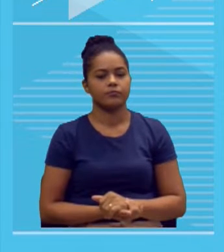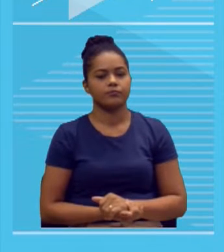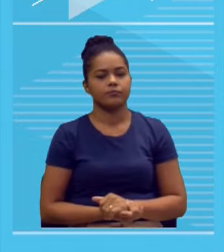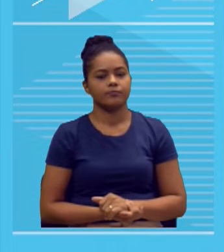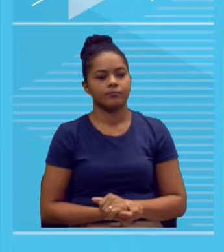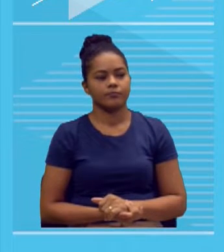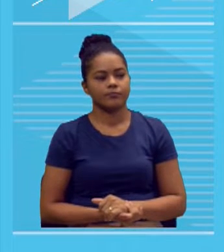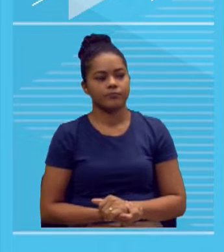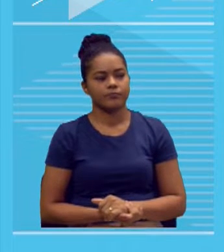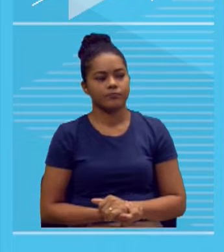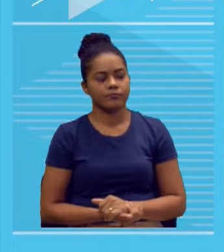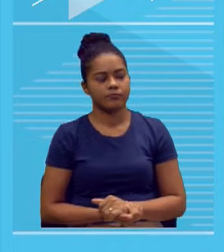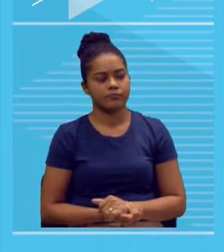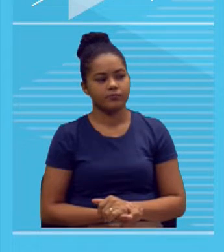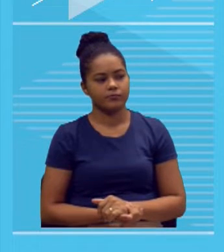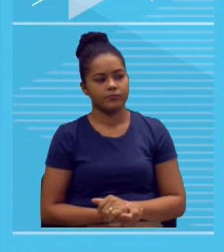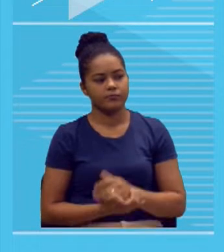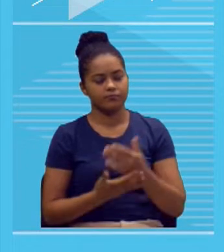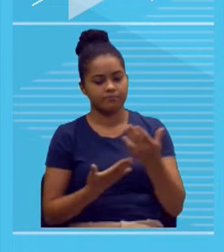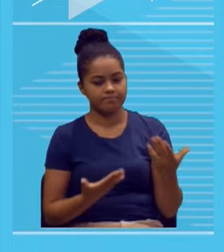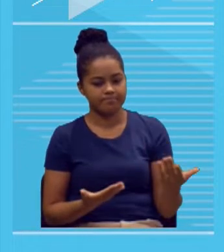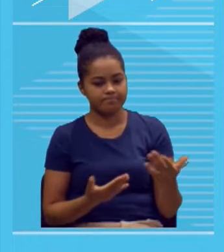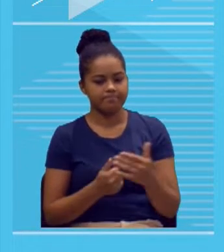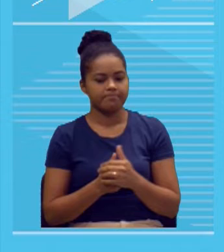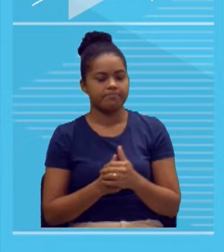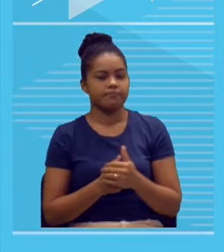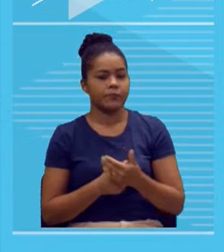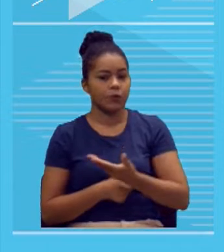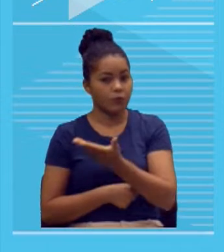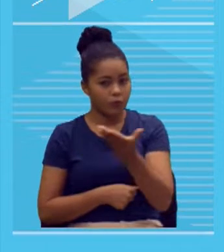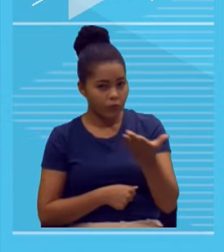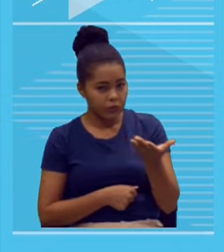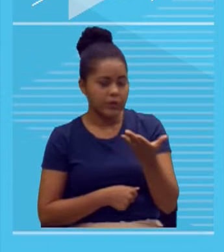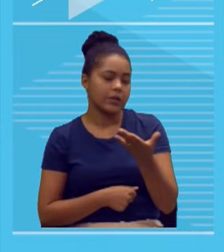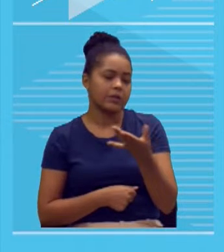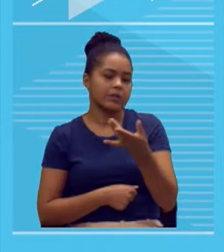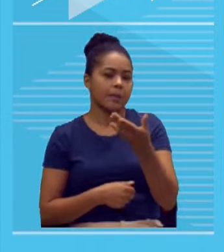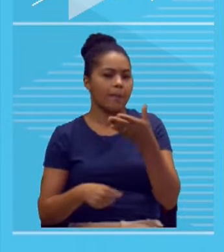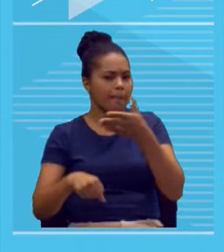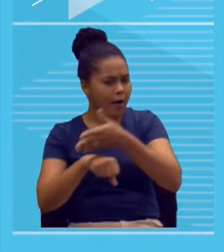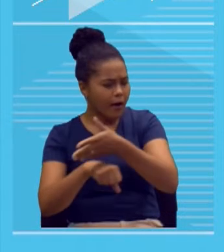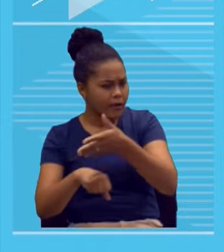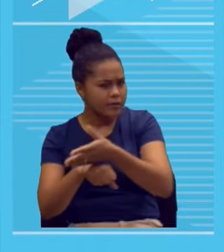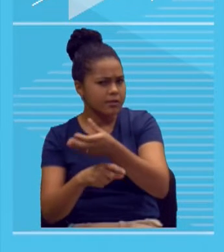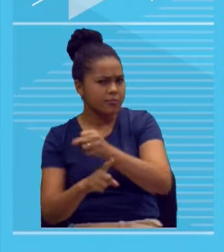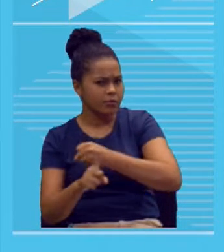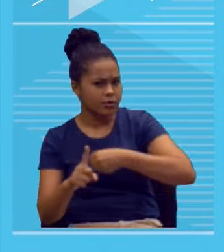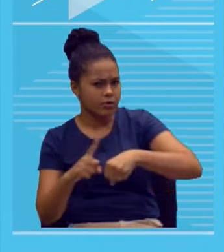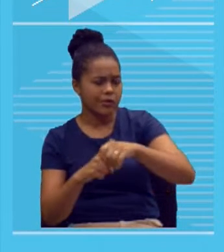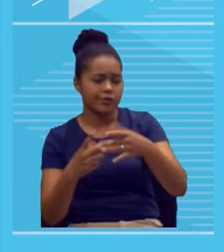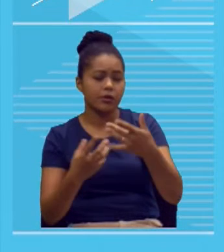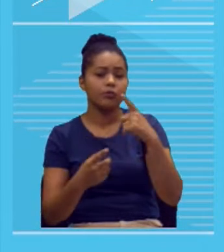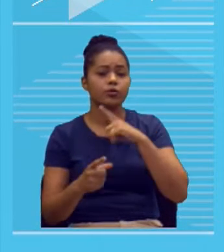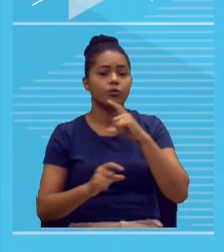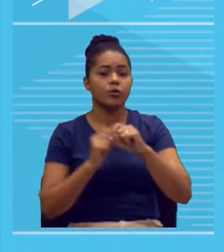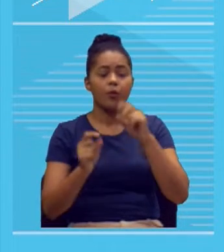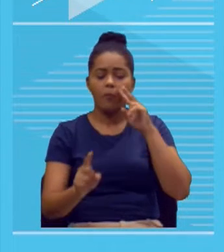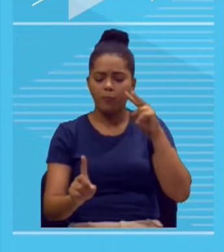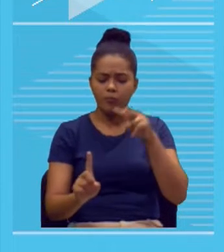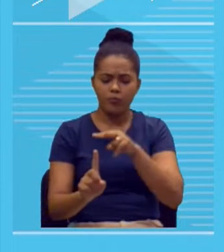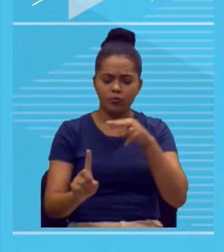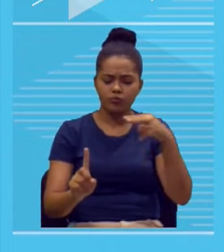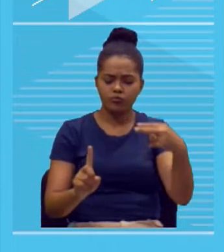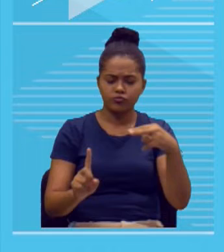partindo de que você, como uma pessoa que participa da sociedade, enxerga que, para a gente ter uma sociedade